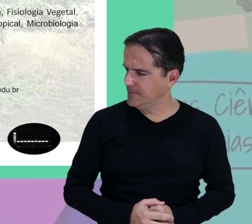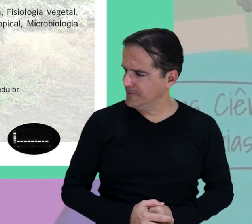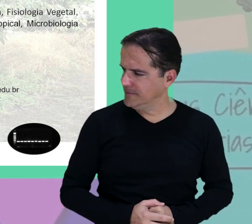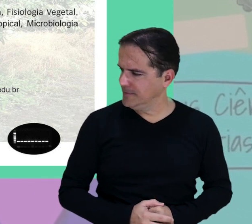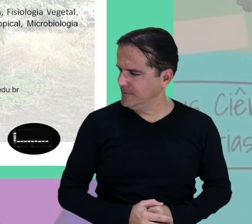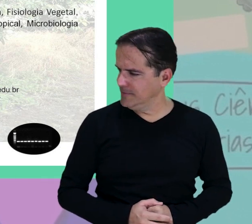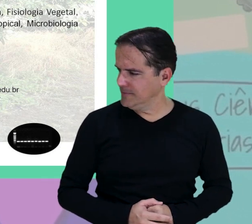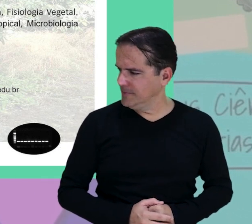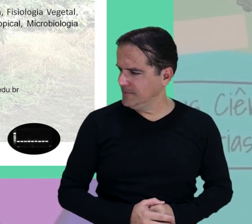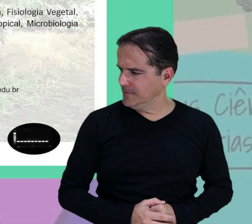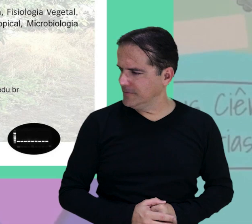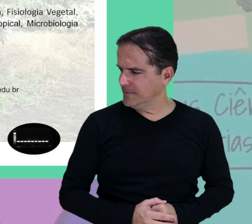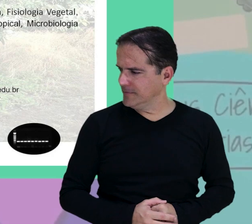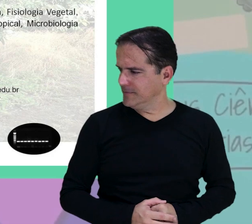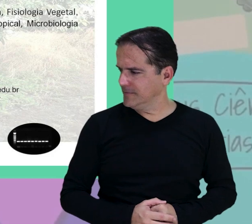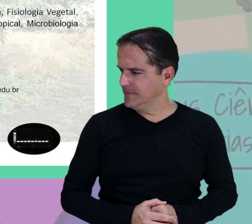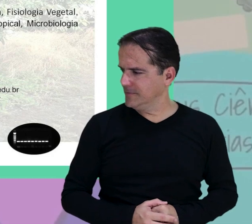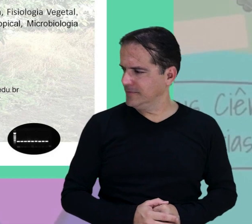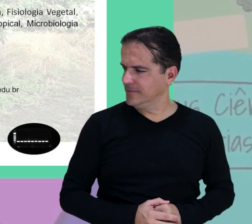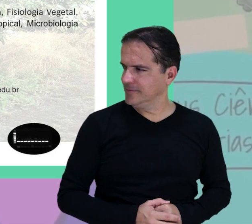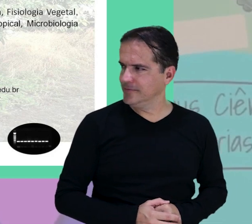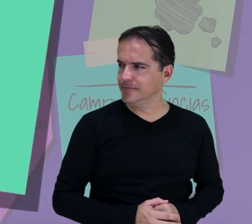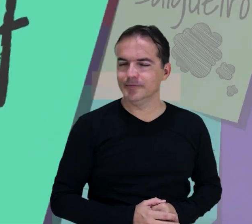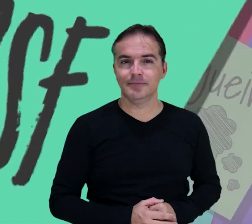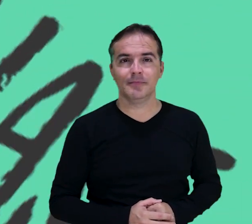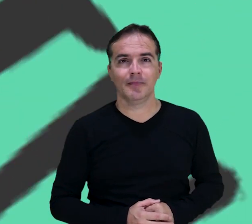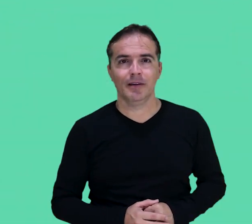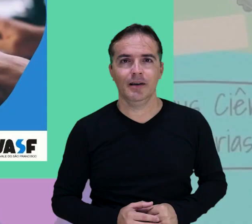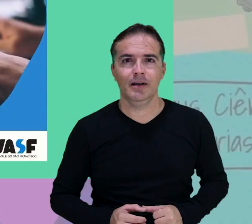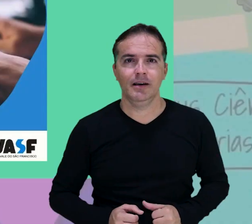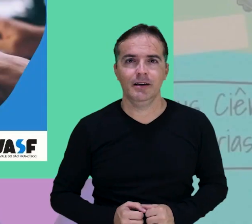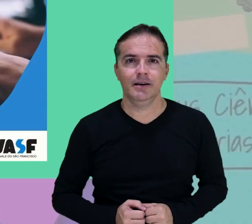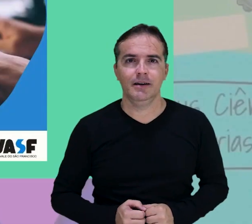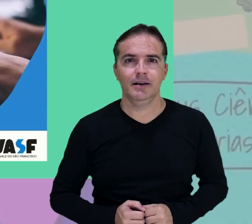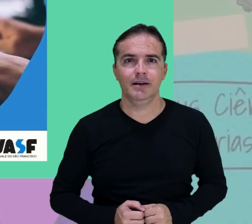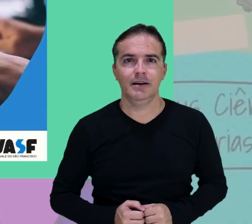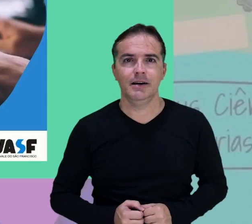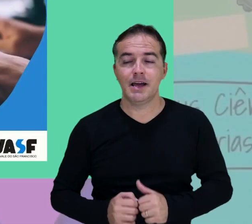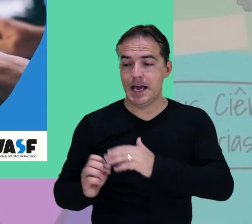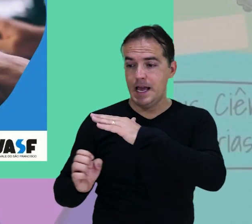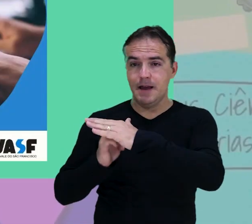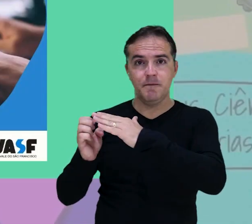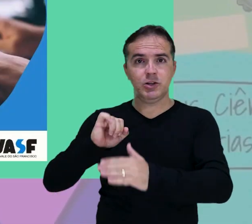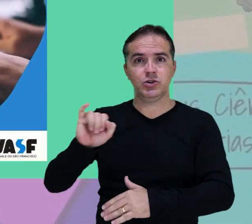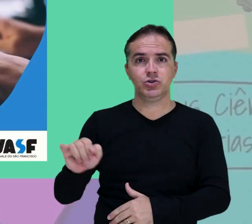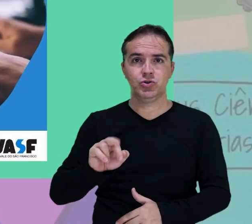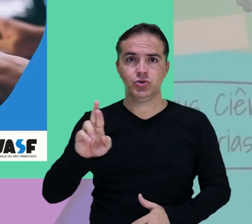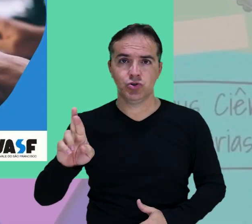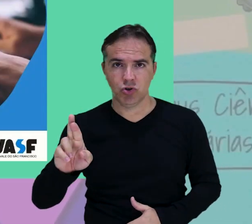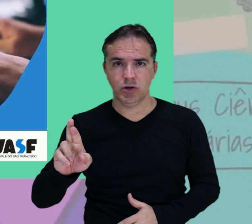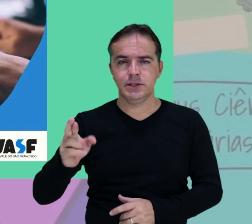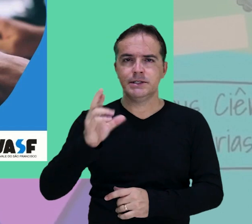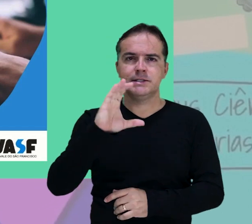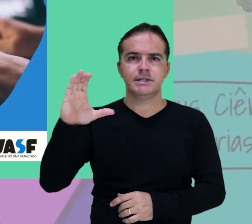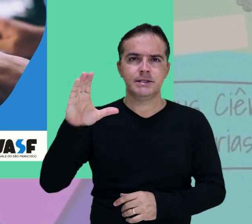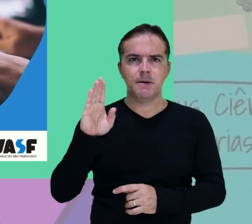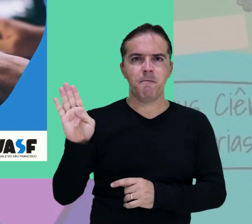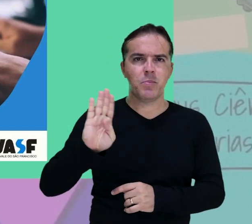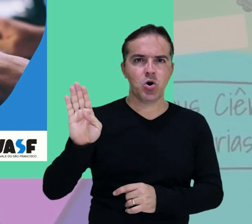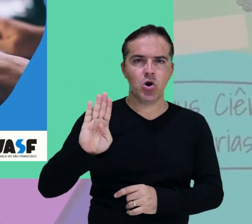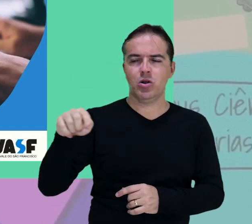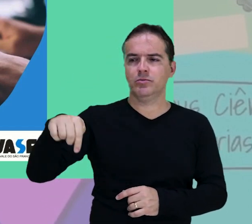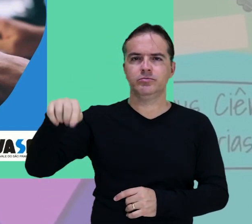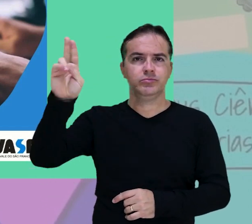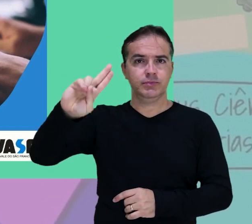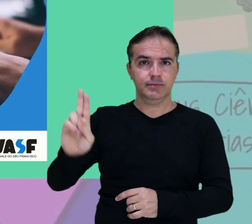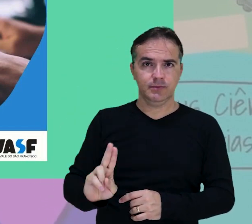.univasf.edu.br A empresa Júnior de Ciências Biológicas da Universidade Federal